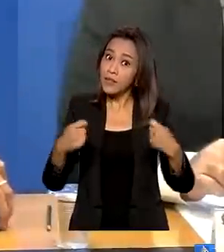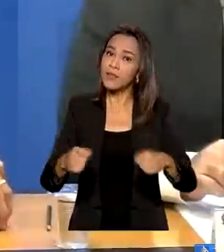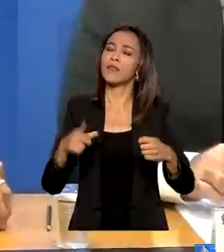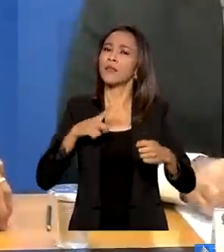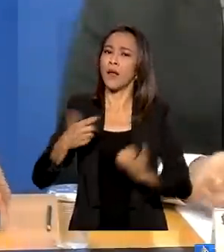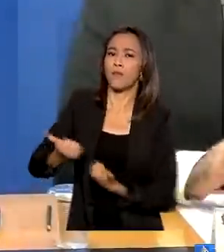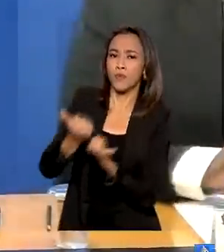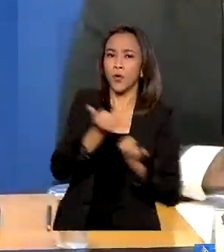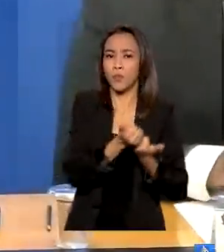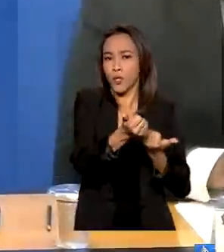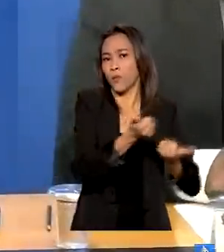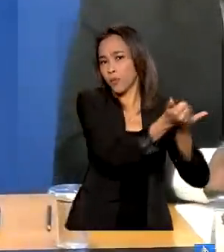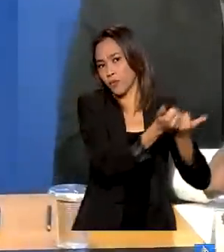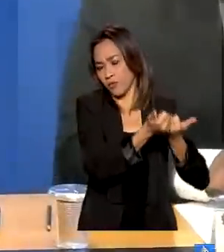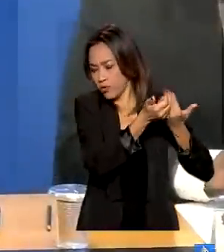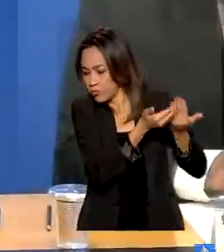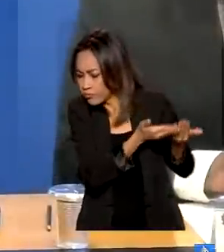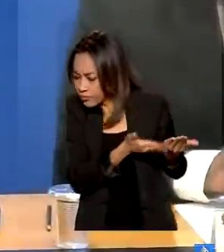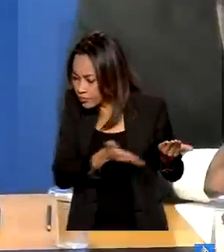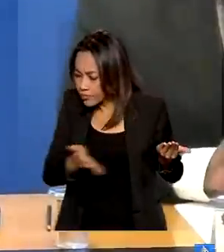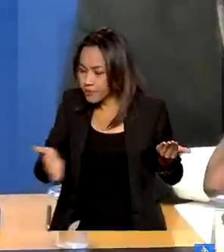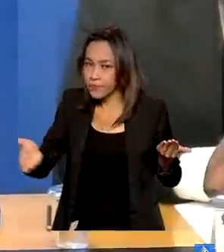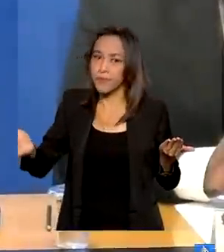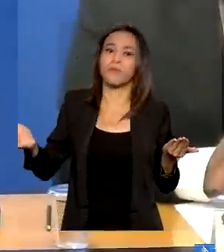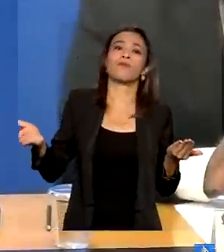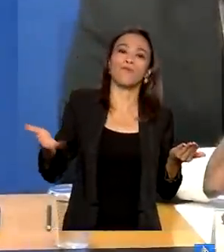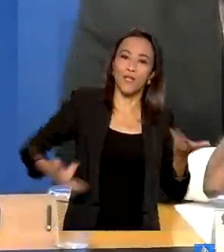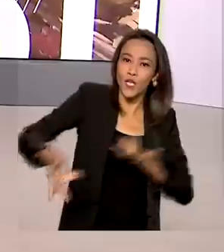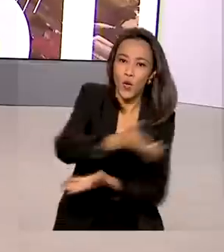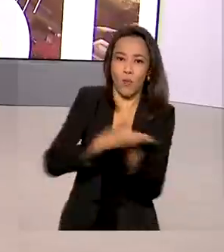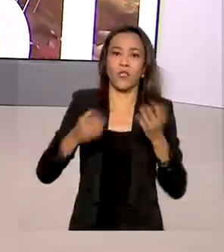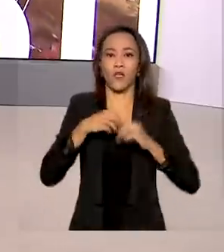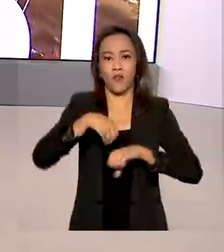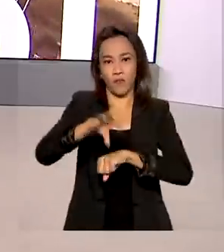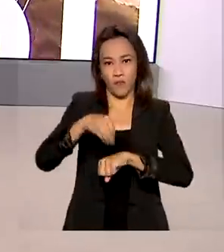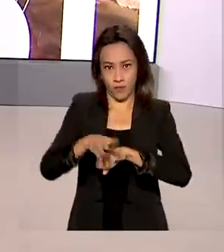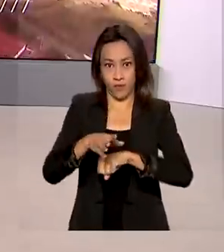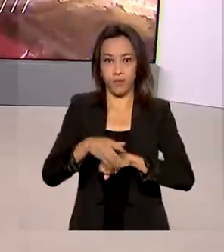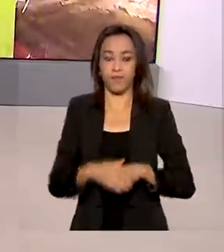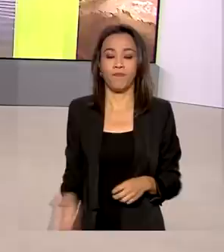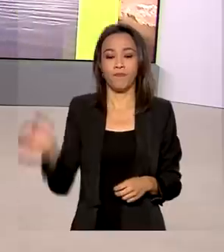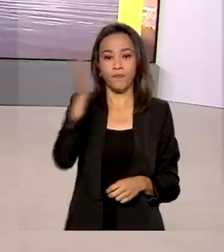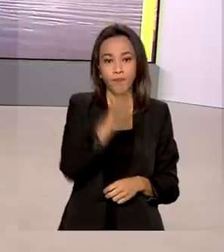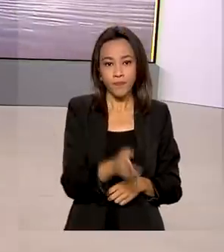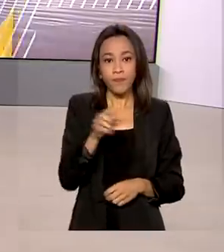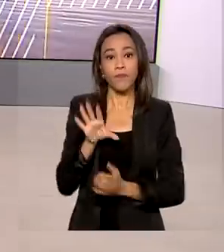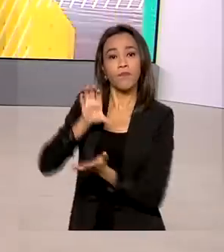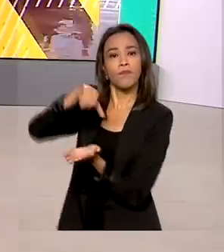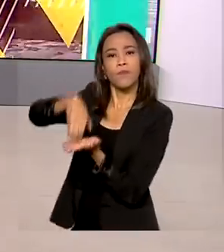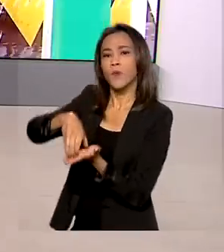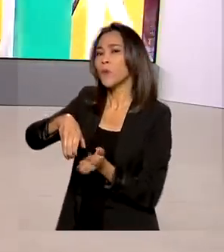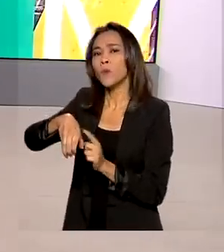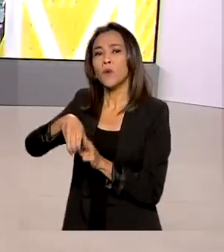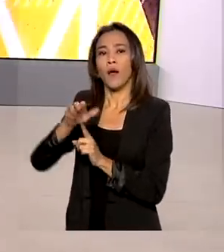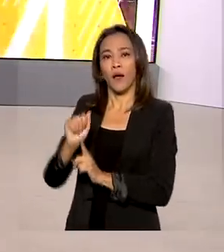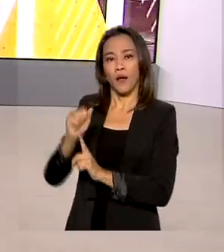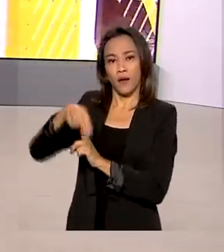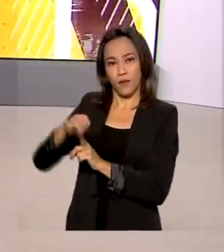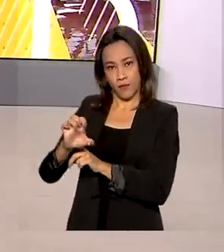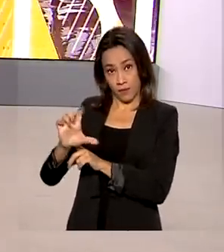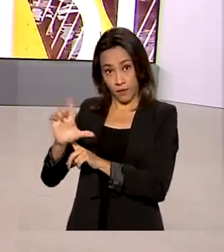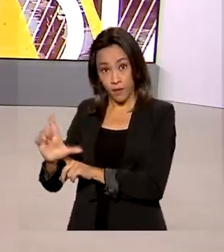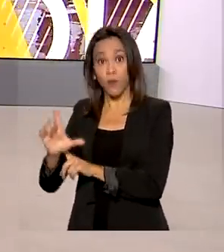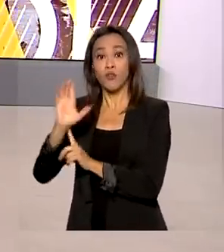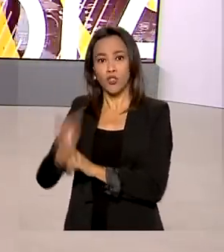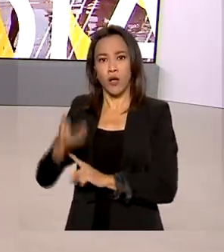colaboração, união de esforços e informações compartilhadas. A Agência Nacional de Energia Elétrica, ANEEL, leiloou